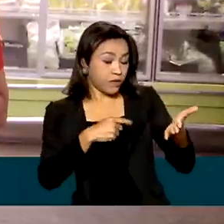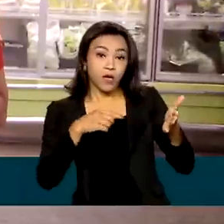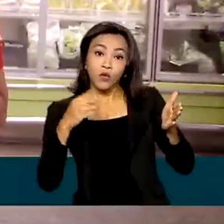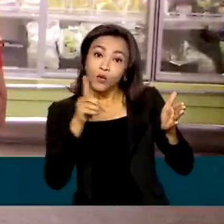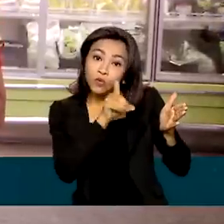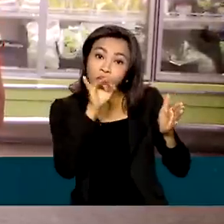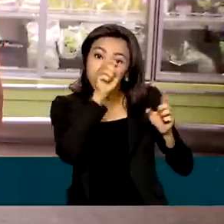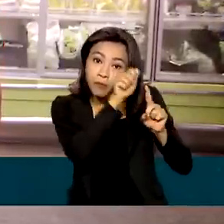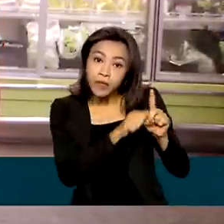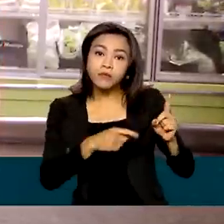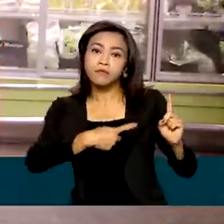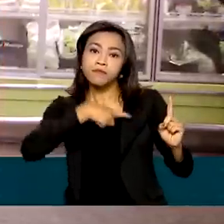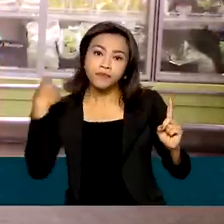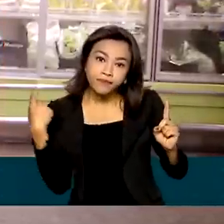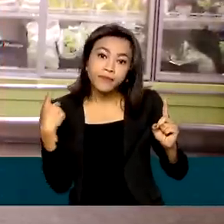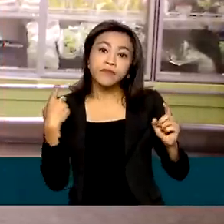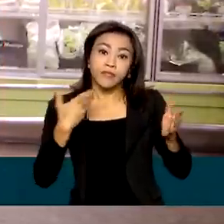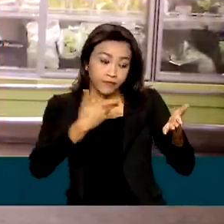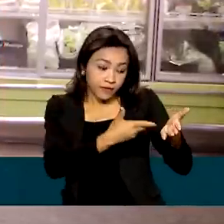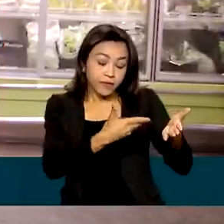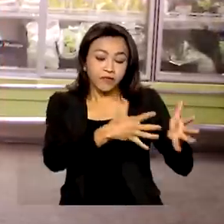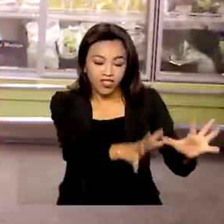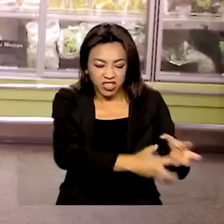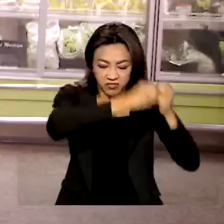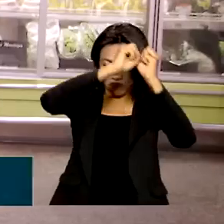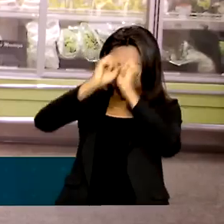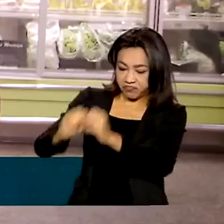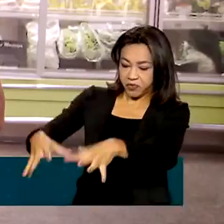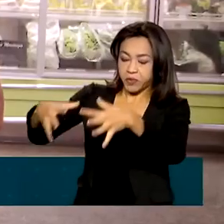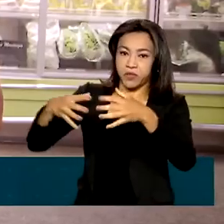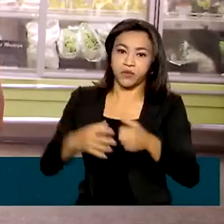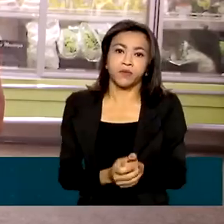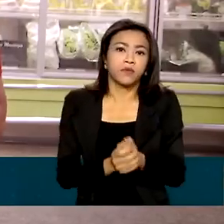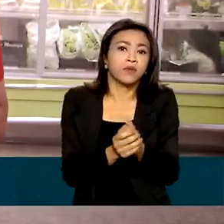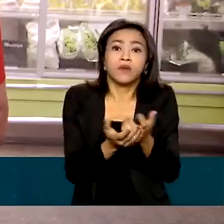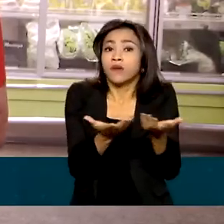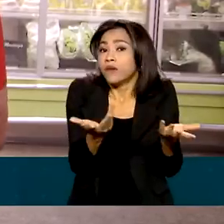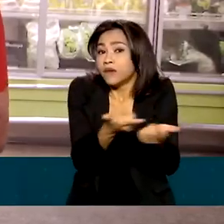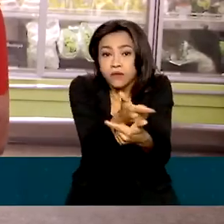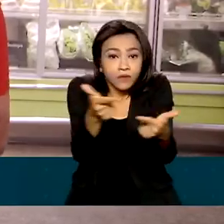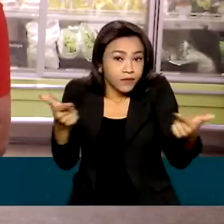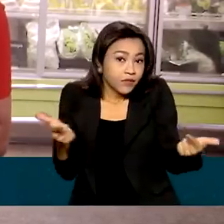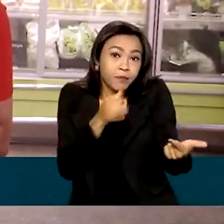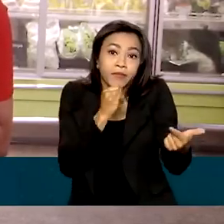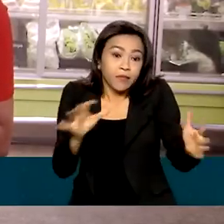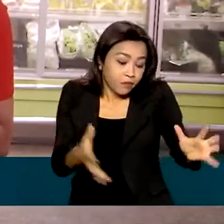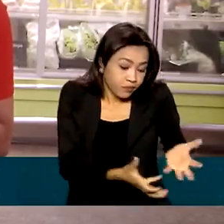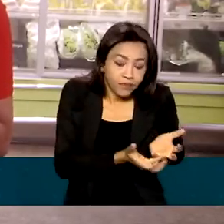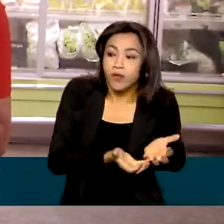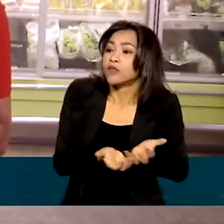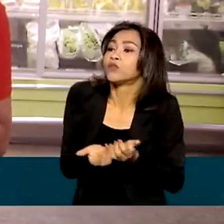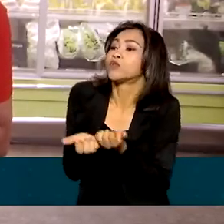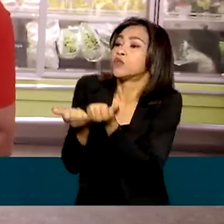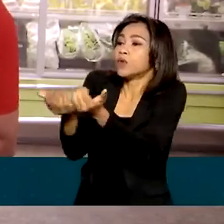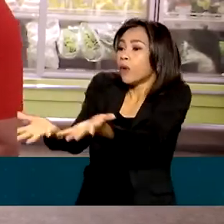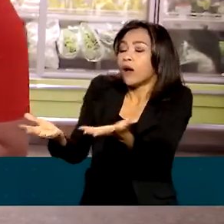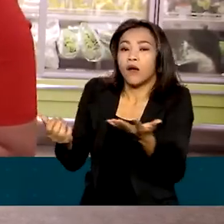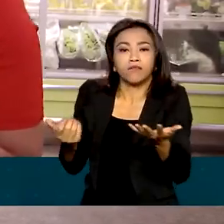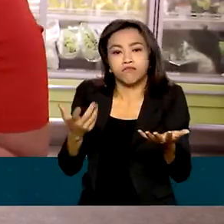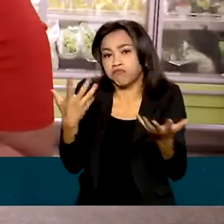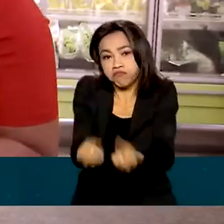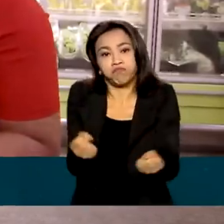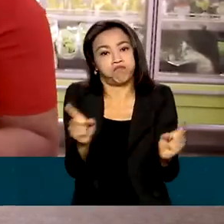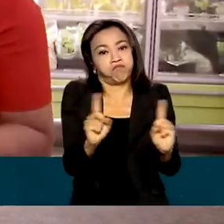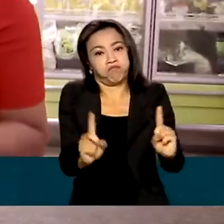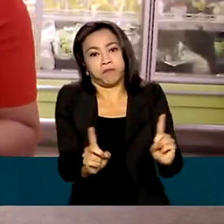produtos com prazo de validade vencido iam parar no lixo. Nenhum outro destino, como a doação, por exemplo, era aceito.